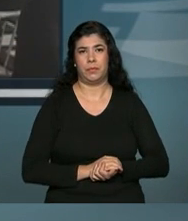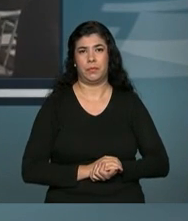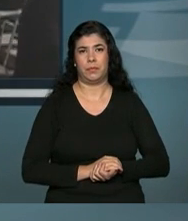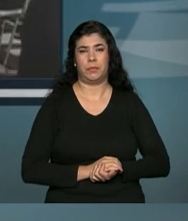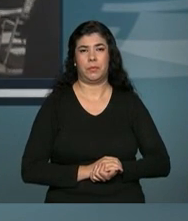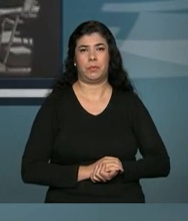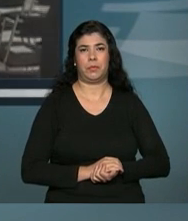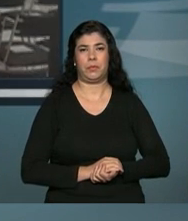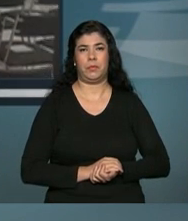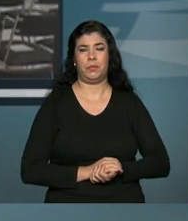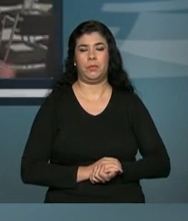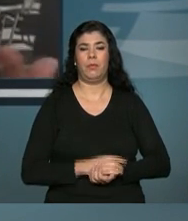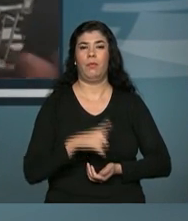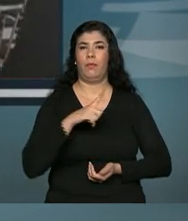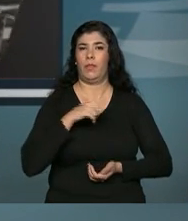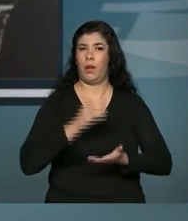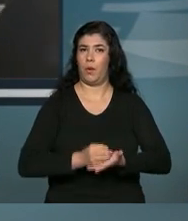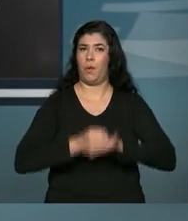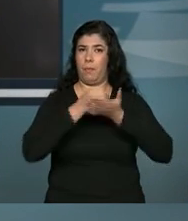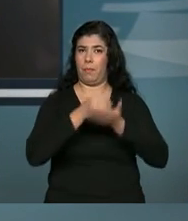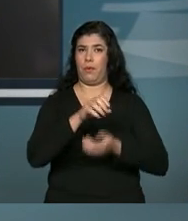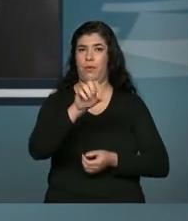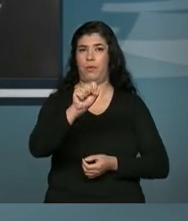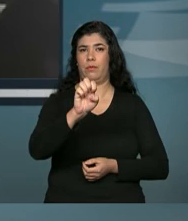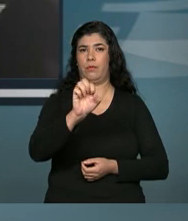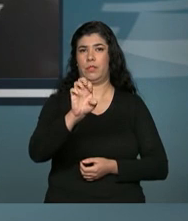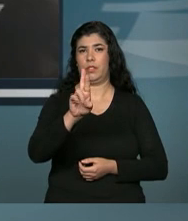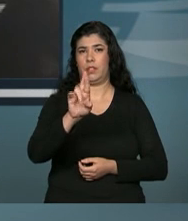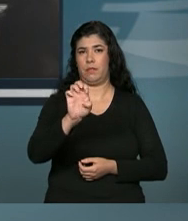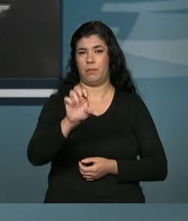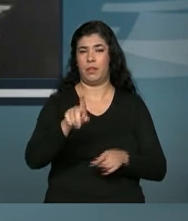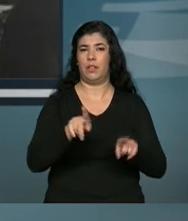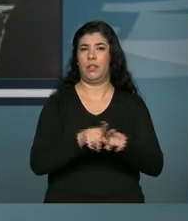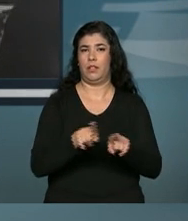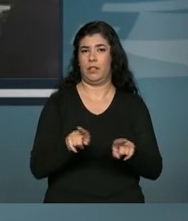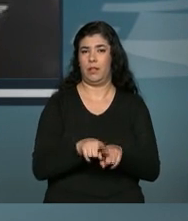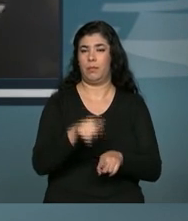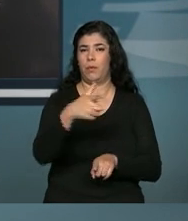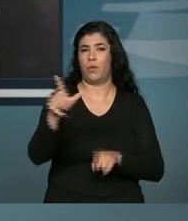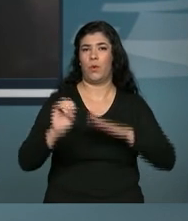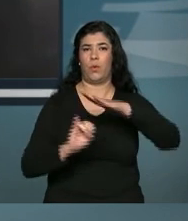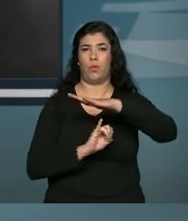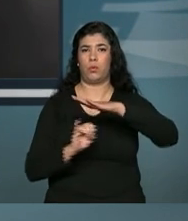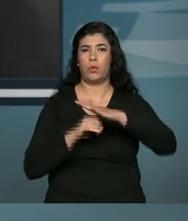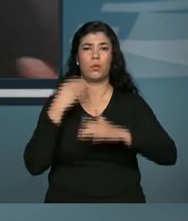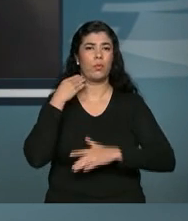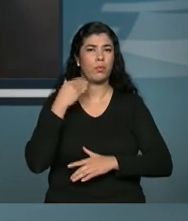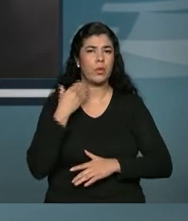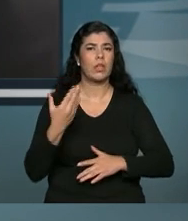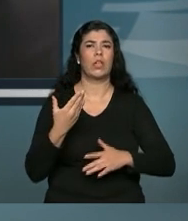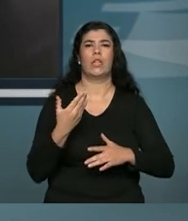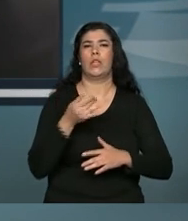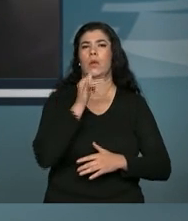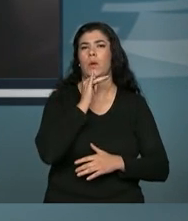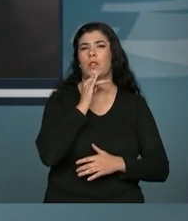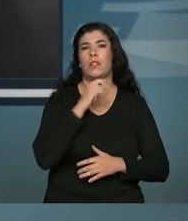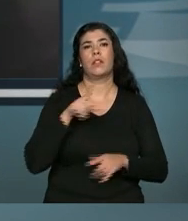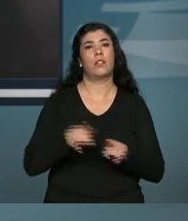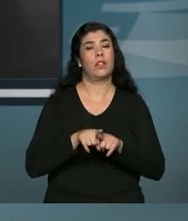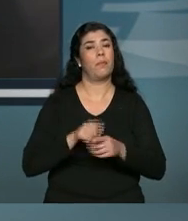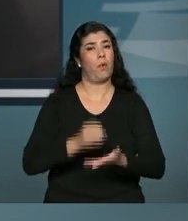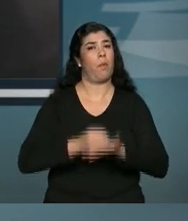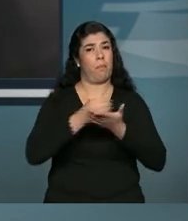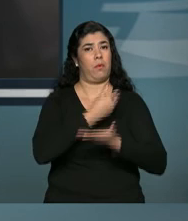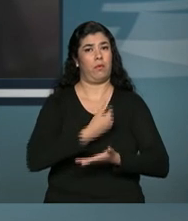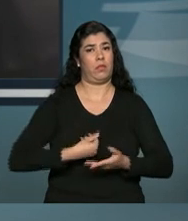o apoio do SEBRAE, temos o apoio das instituições financeiras, bancos, e temos o apoio também do Estado